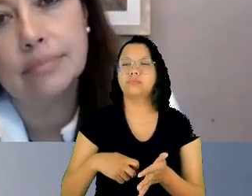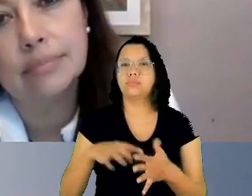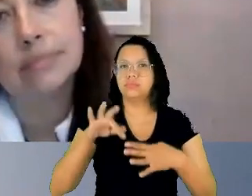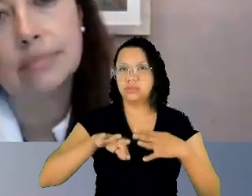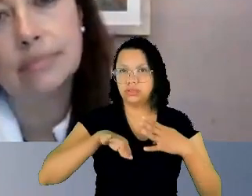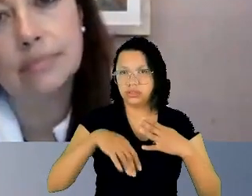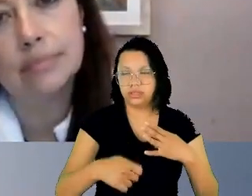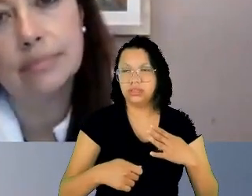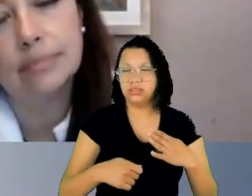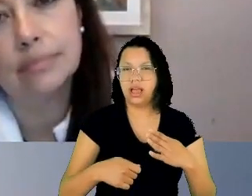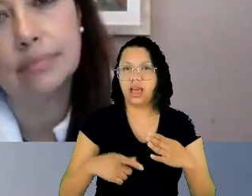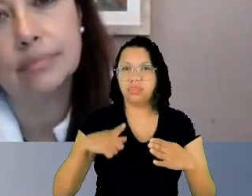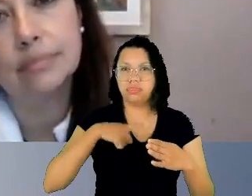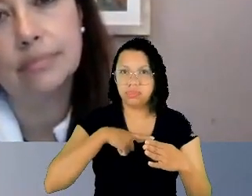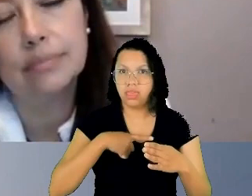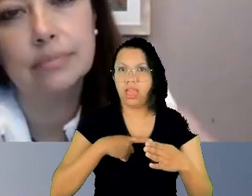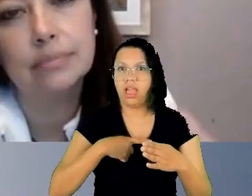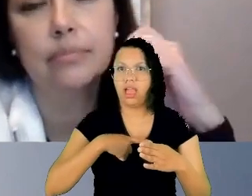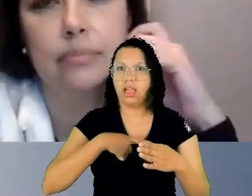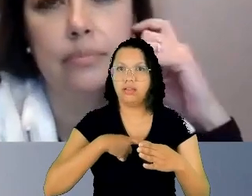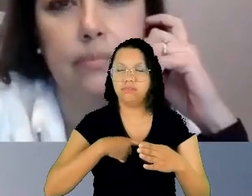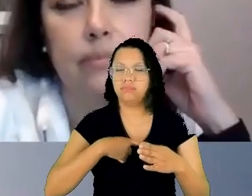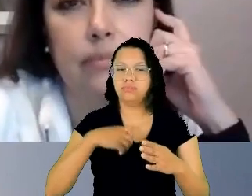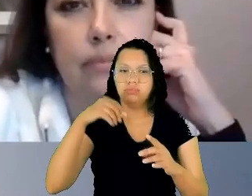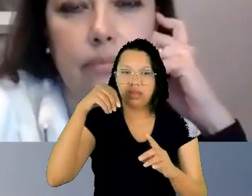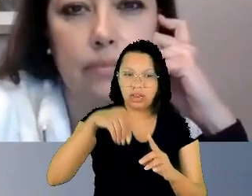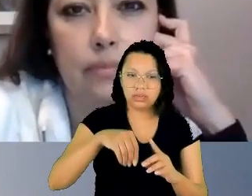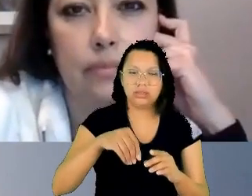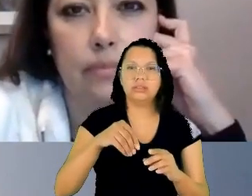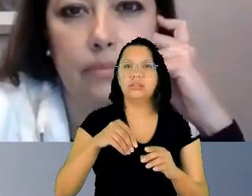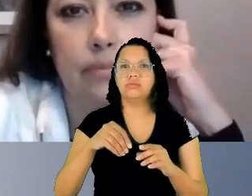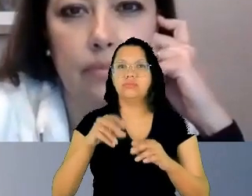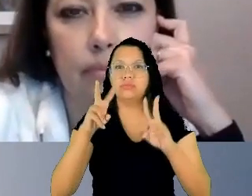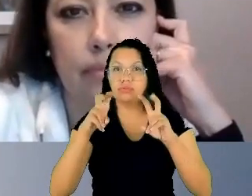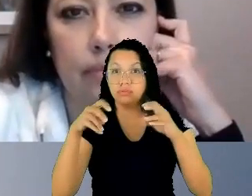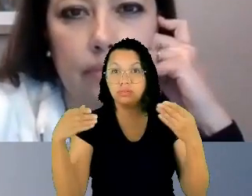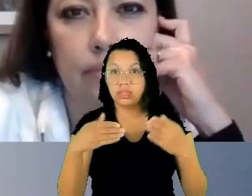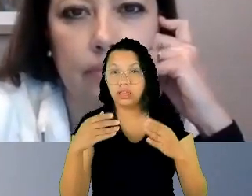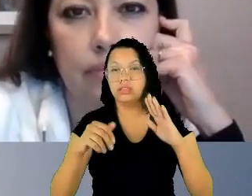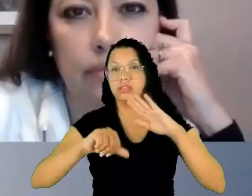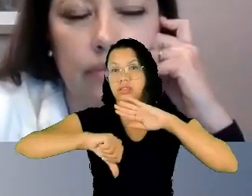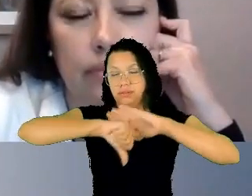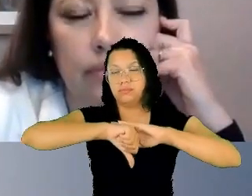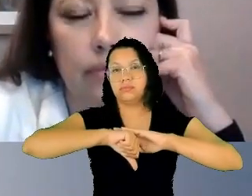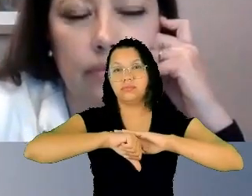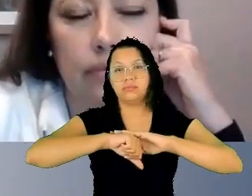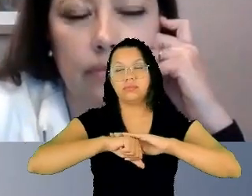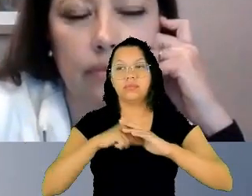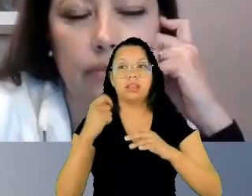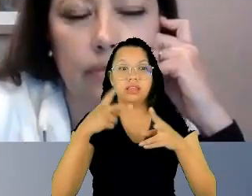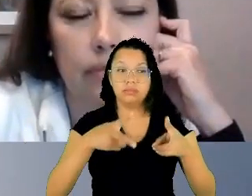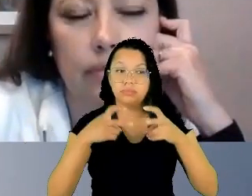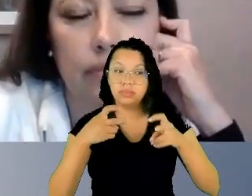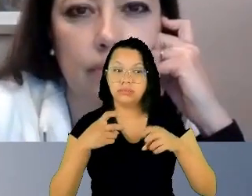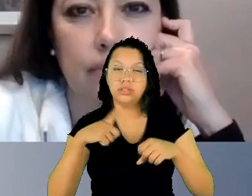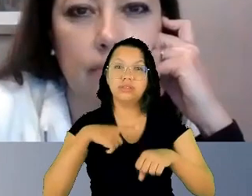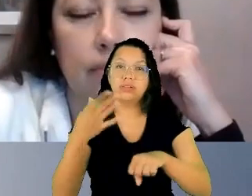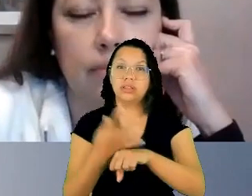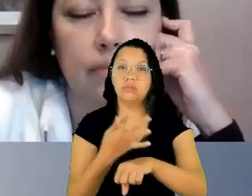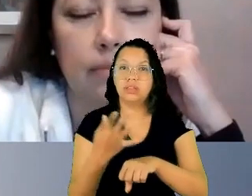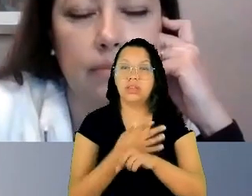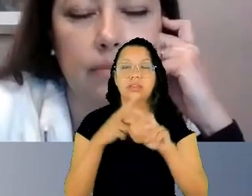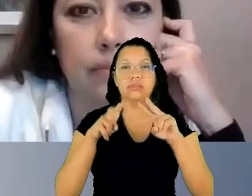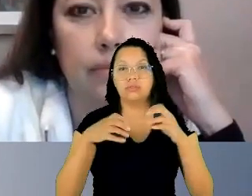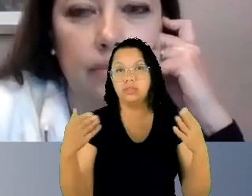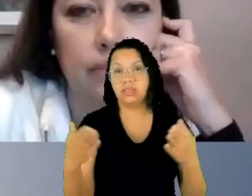tolerância de todo o sistema e com isso nós temos, então, a lei brasileira, a lei adotada por